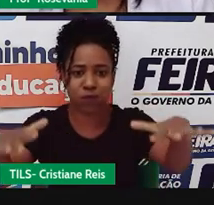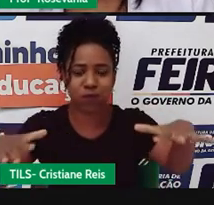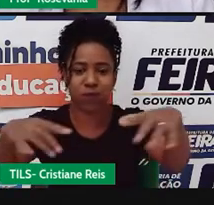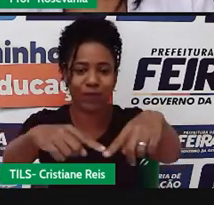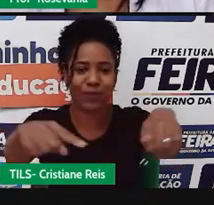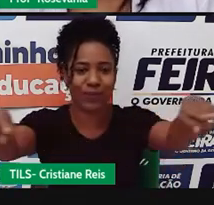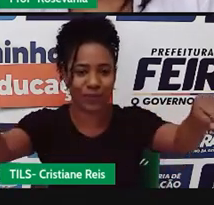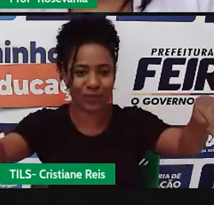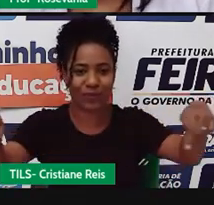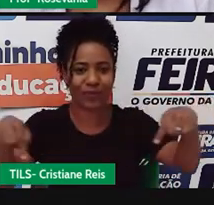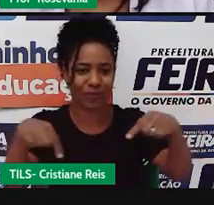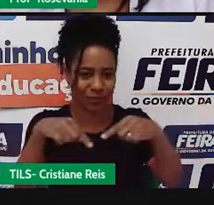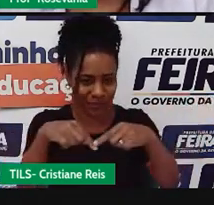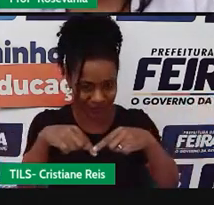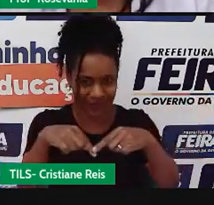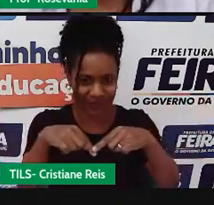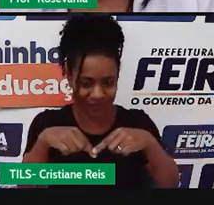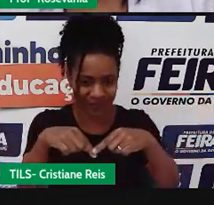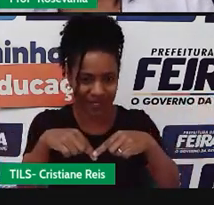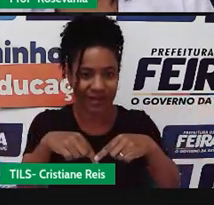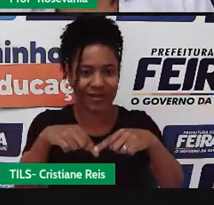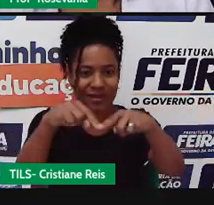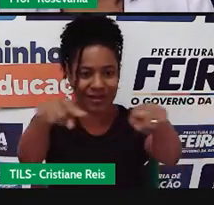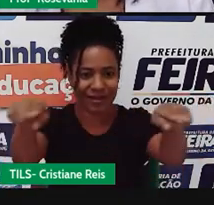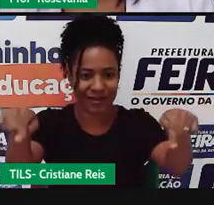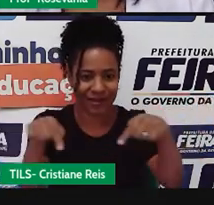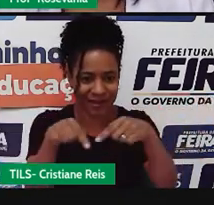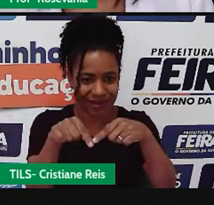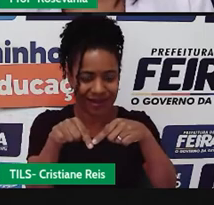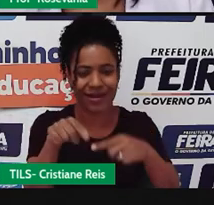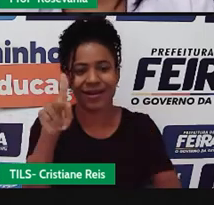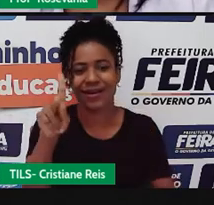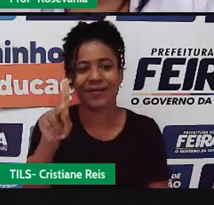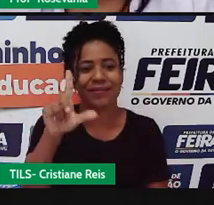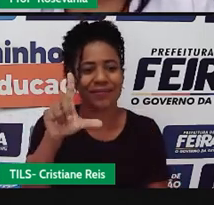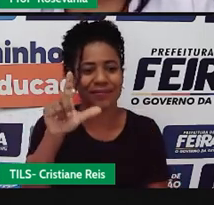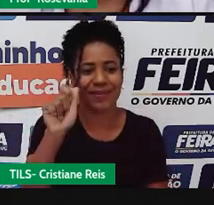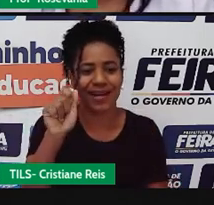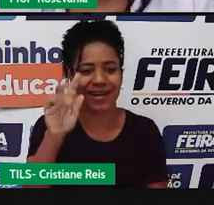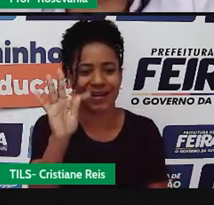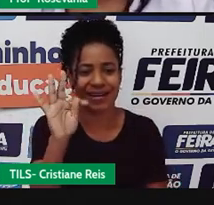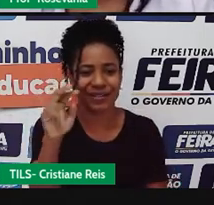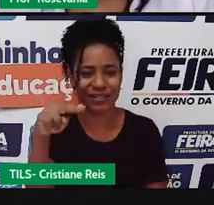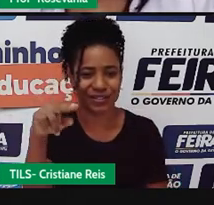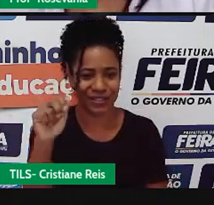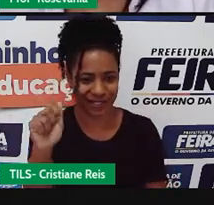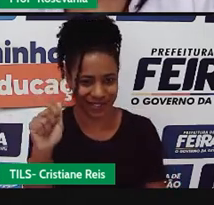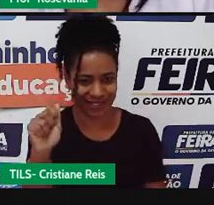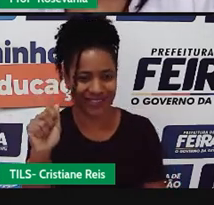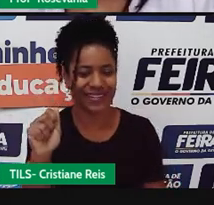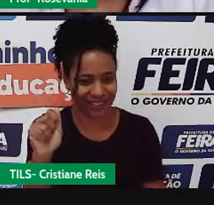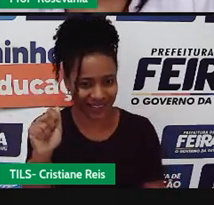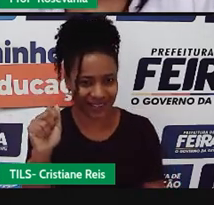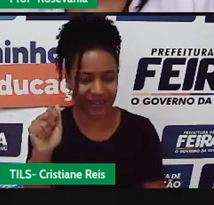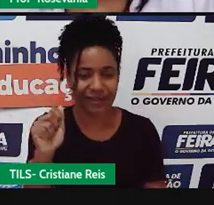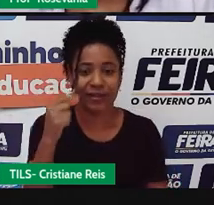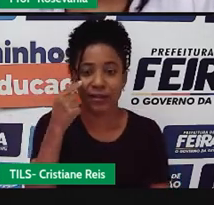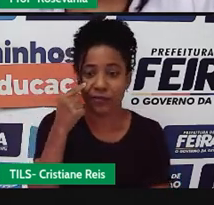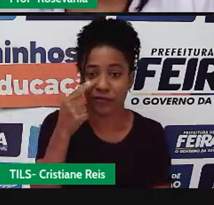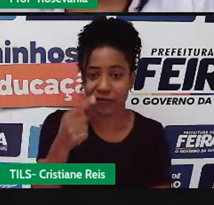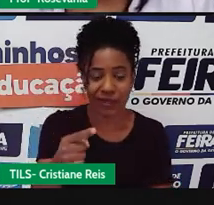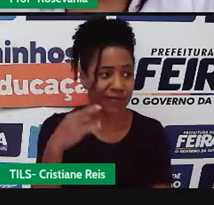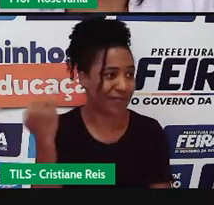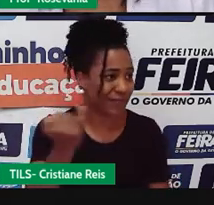Prata, né, ou bacia platina, como a gente está acostumado, né, a ver aí na literatura. E vai assumir essa